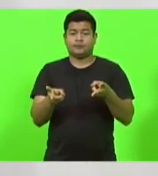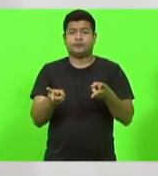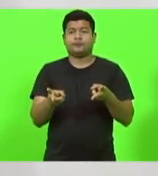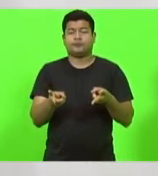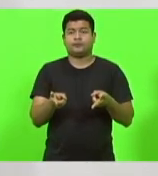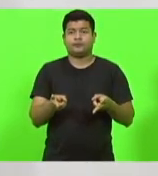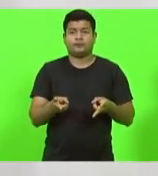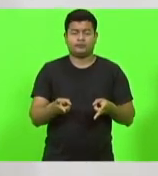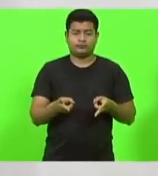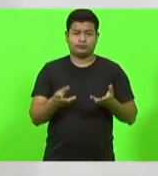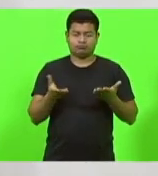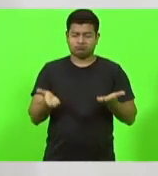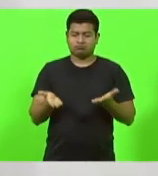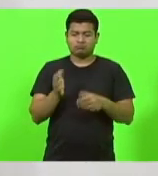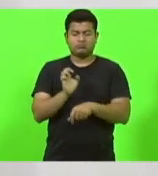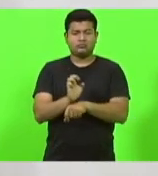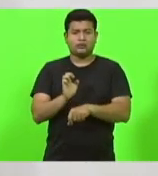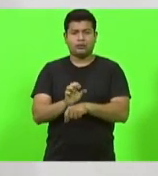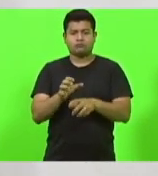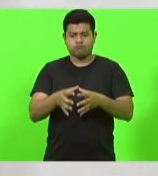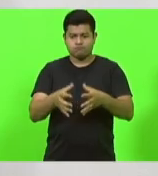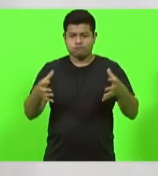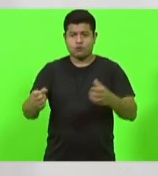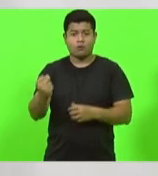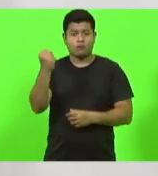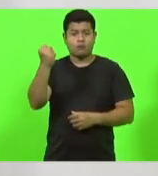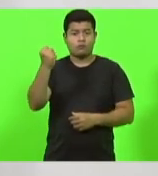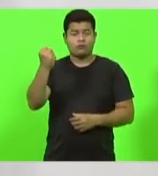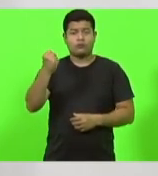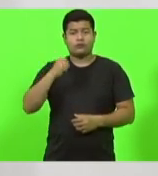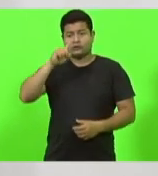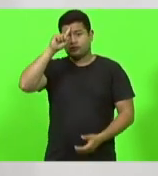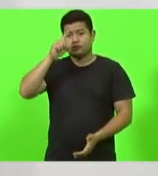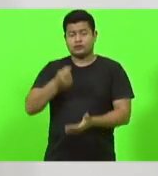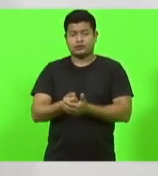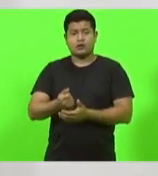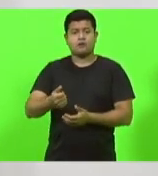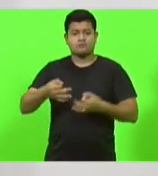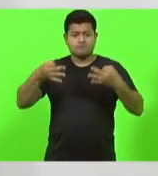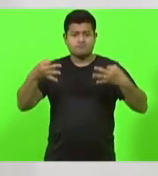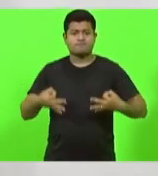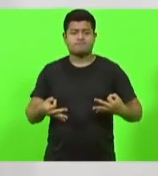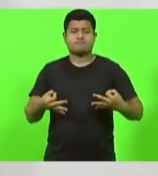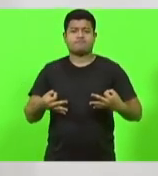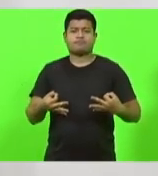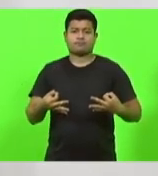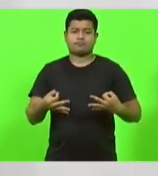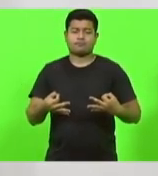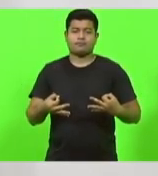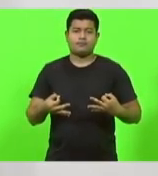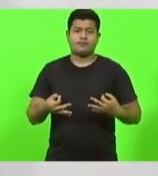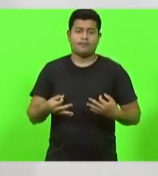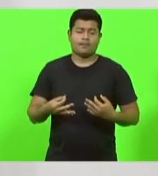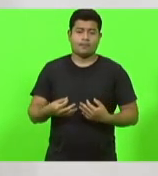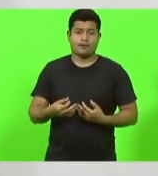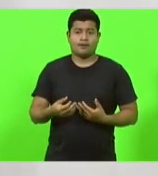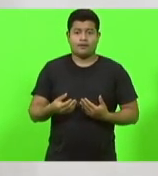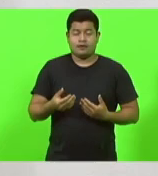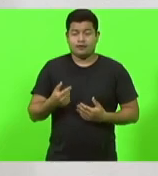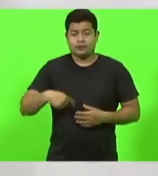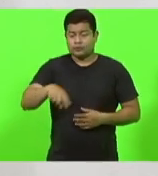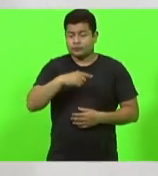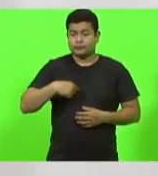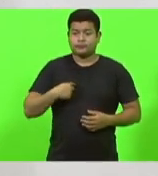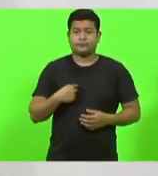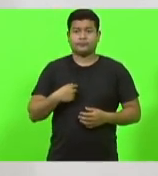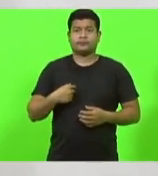sempre ser um estado pujante, com decisões sábias, com decisões de fazer com que investimos numa